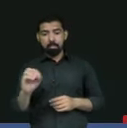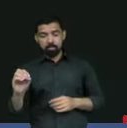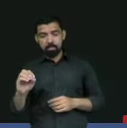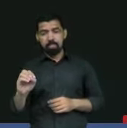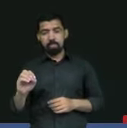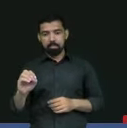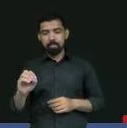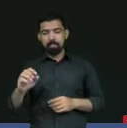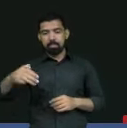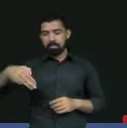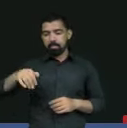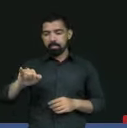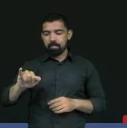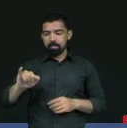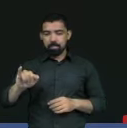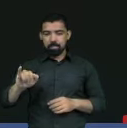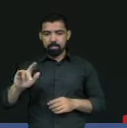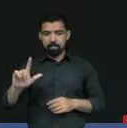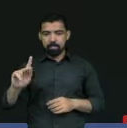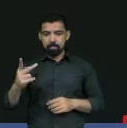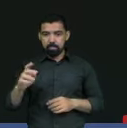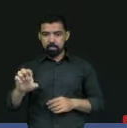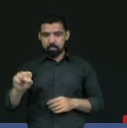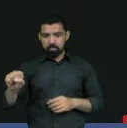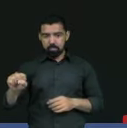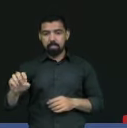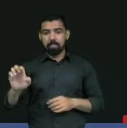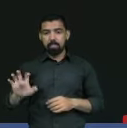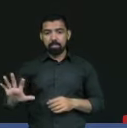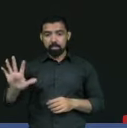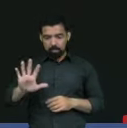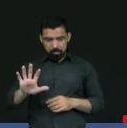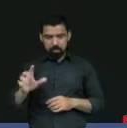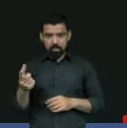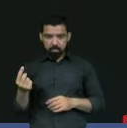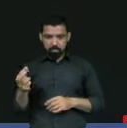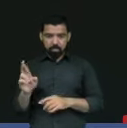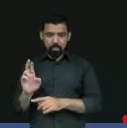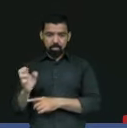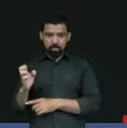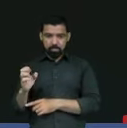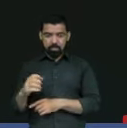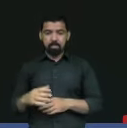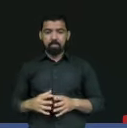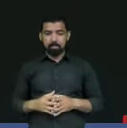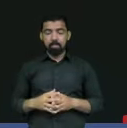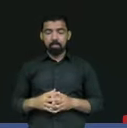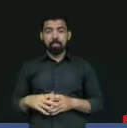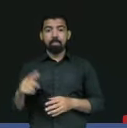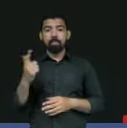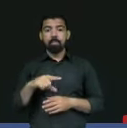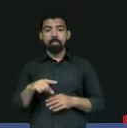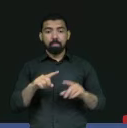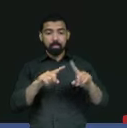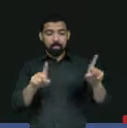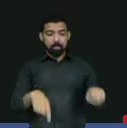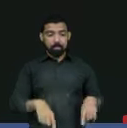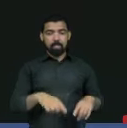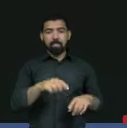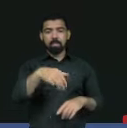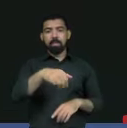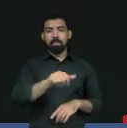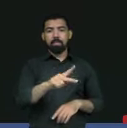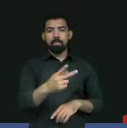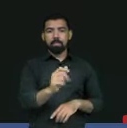possibilitando, como bem disse o deputado que me antecedeu, através do projeto Malha d'Água, uma possibilidade de atendimento